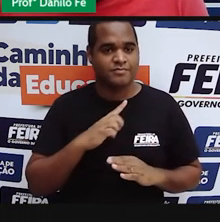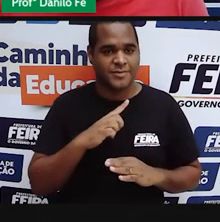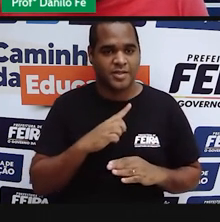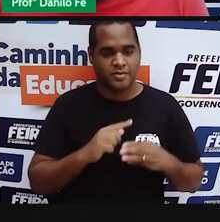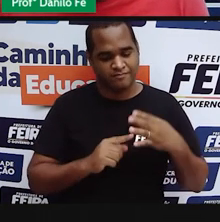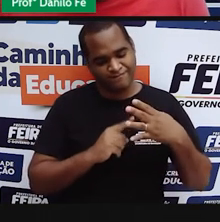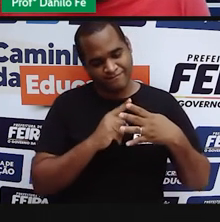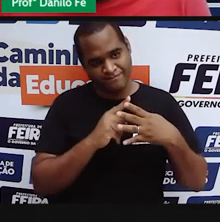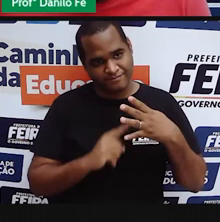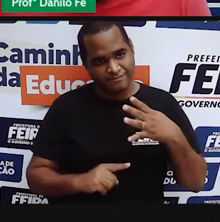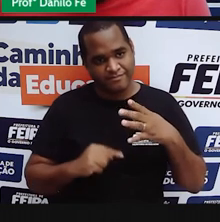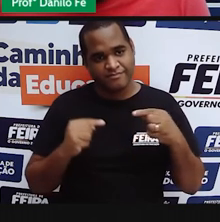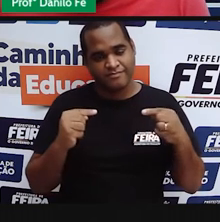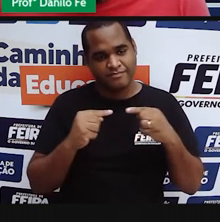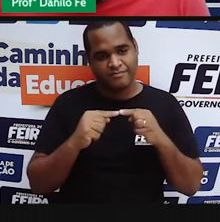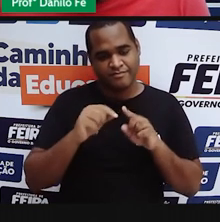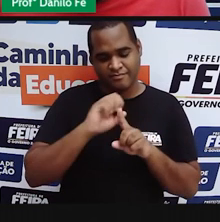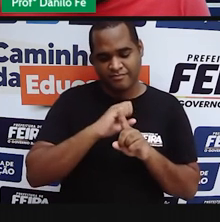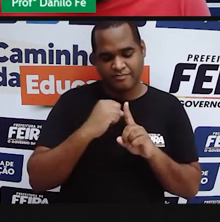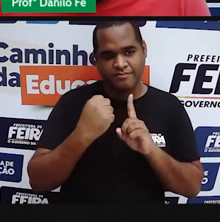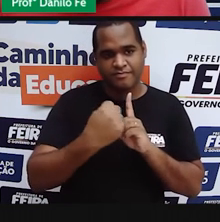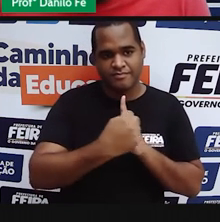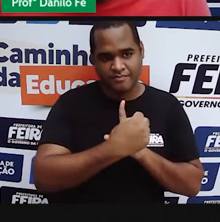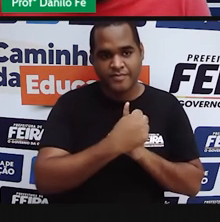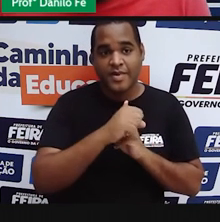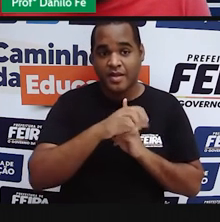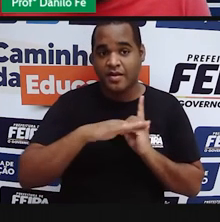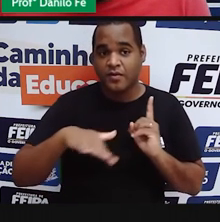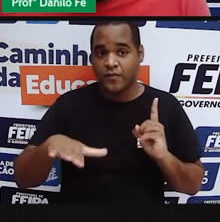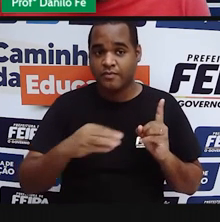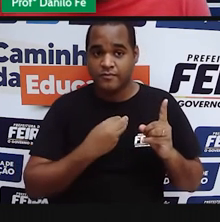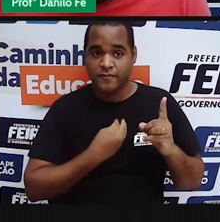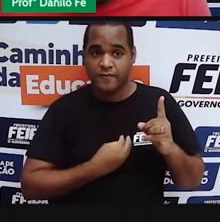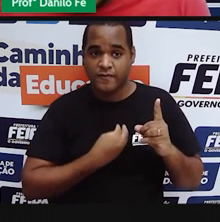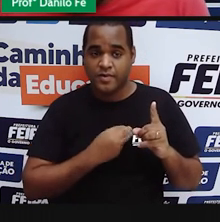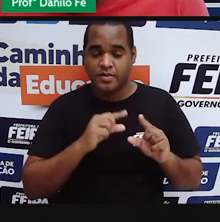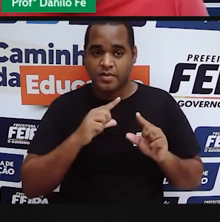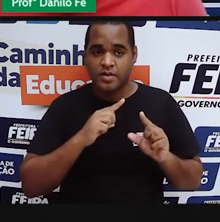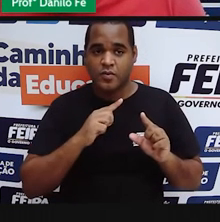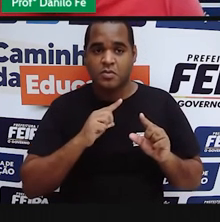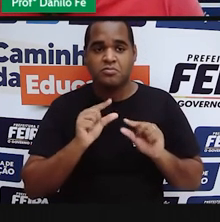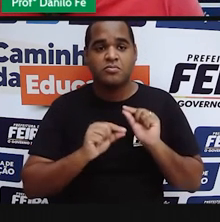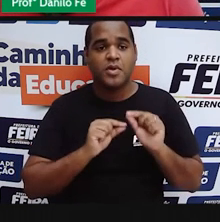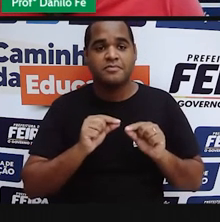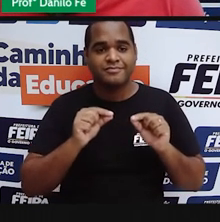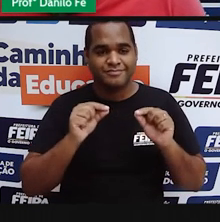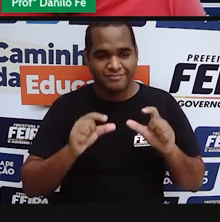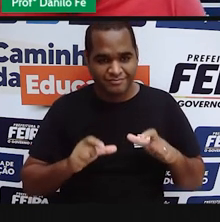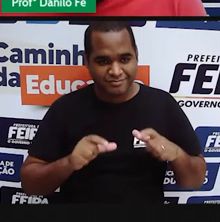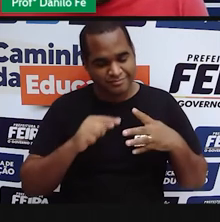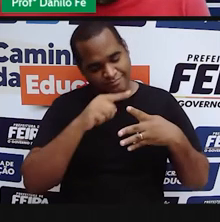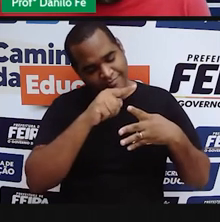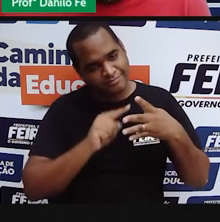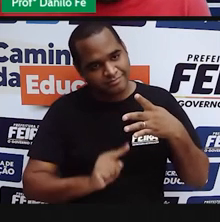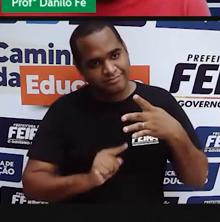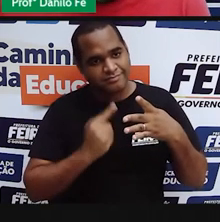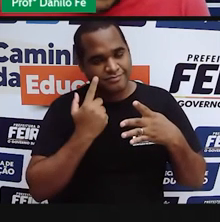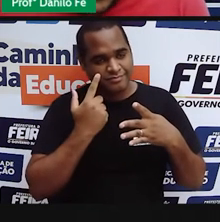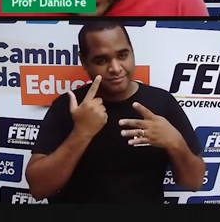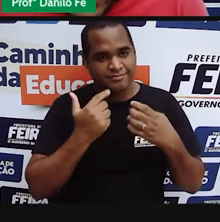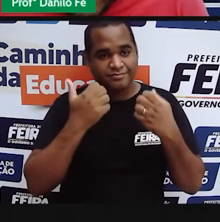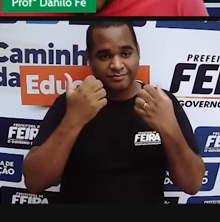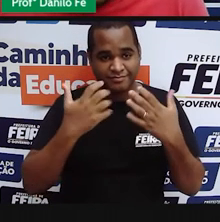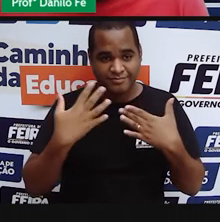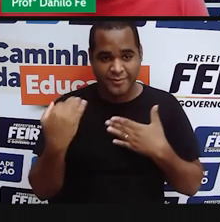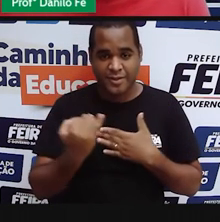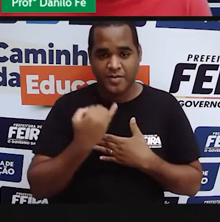quatro estamentos sociais, que definiam onde cada pessoa deveria estar. Independente de